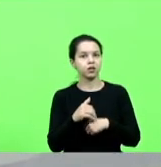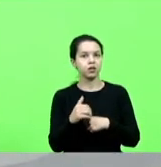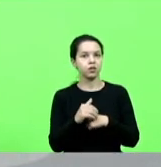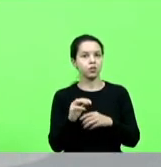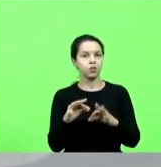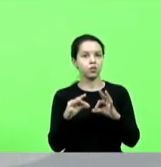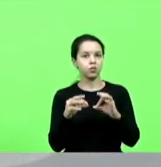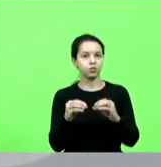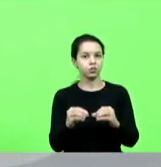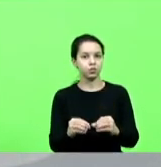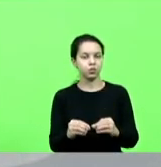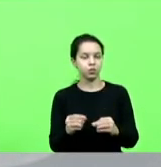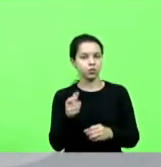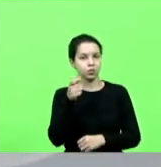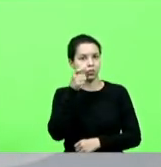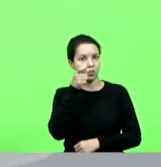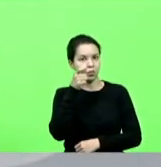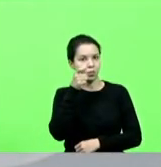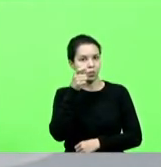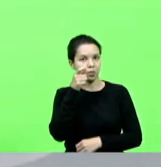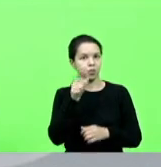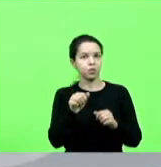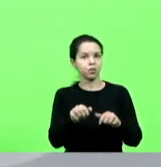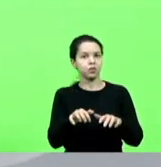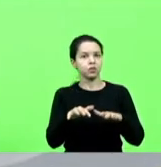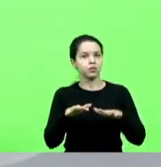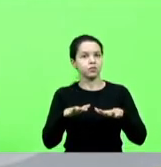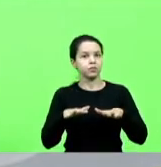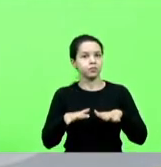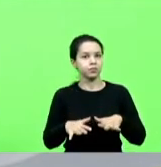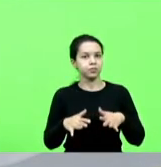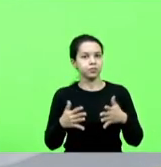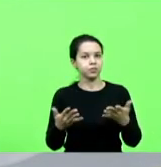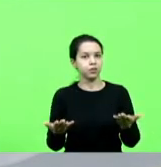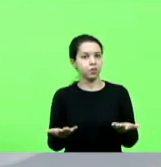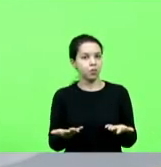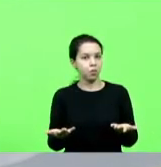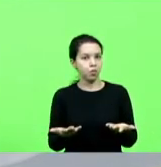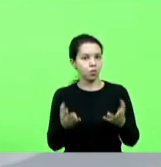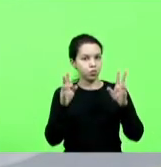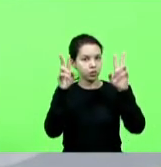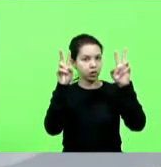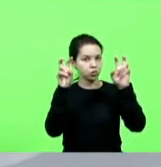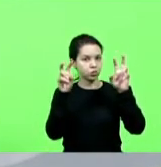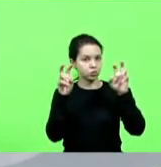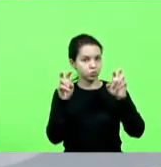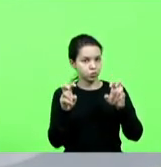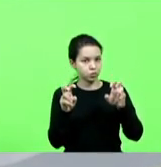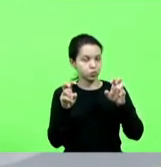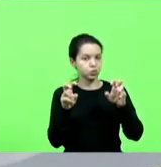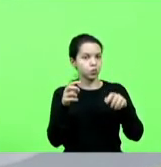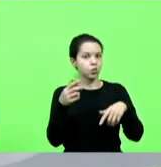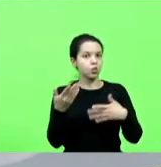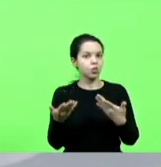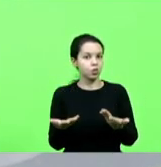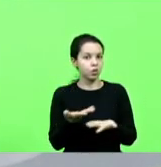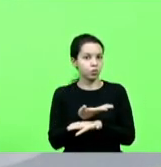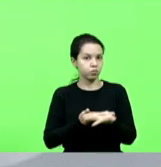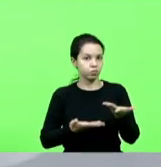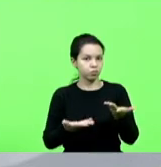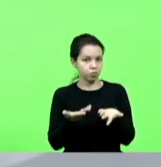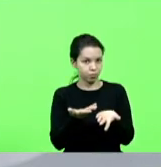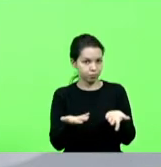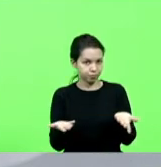todos que nos acompanham nessa sessão e trago aqui alguns assuntos para compartilhar com vossas excelências. Bem,